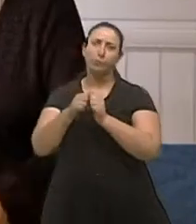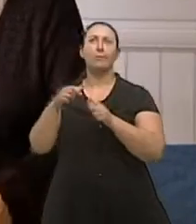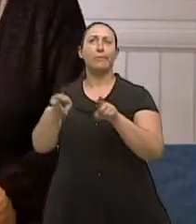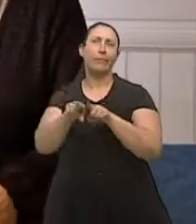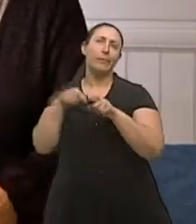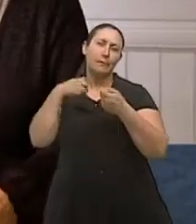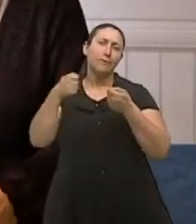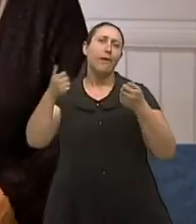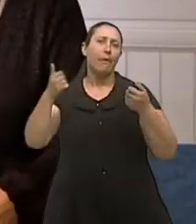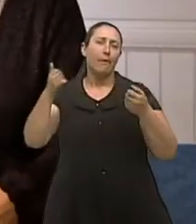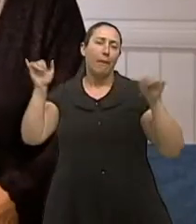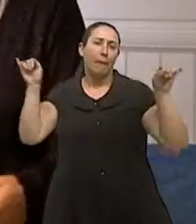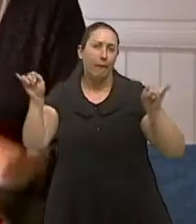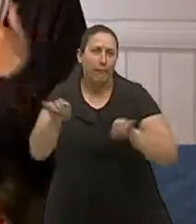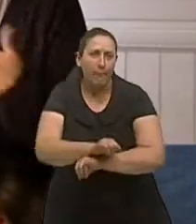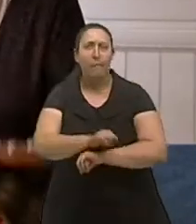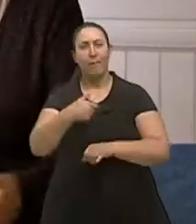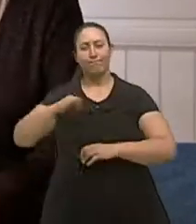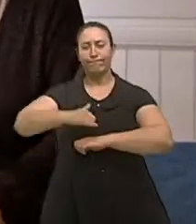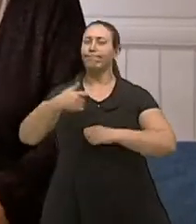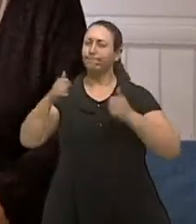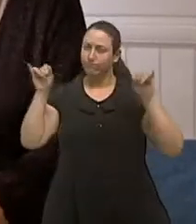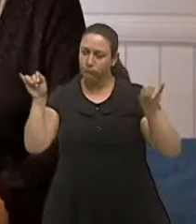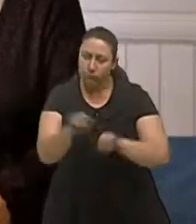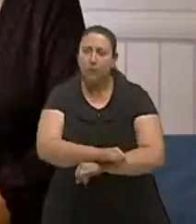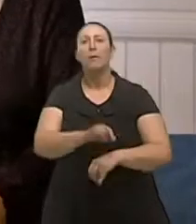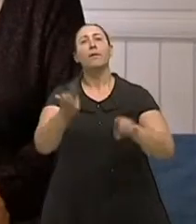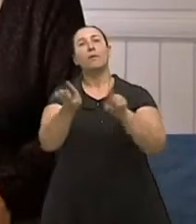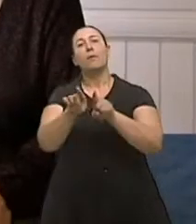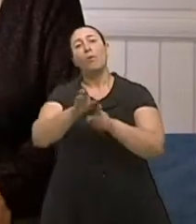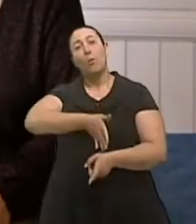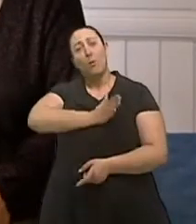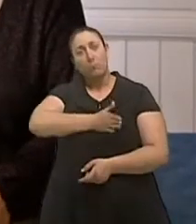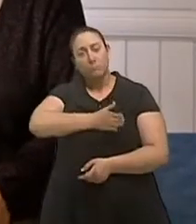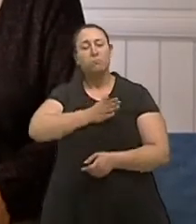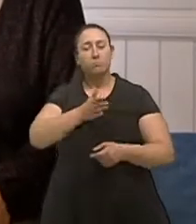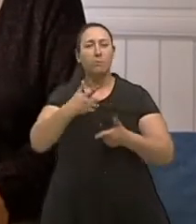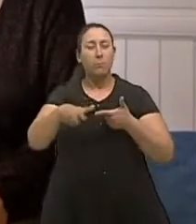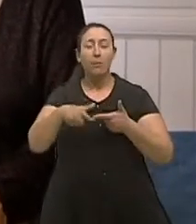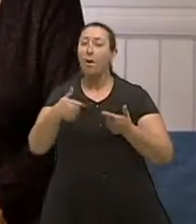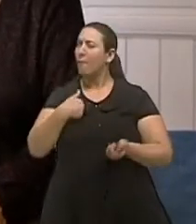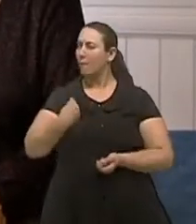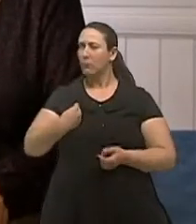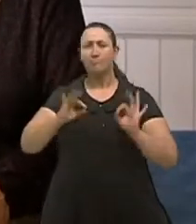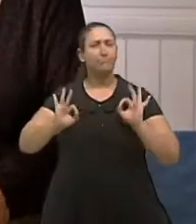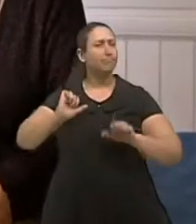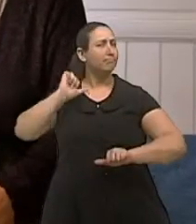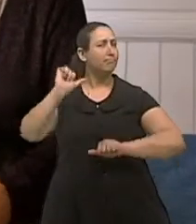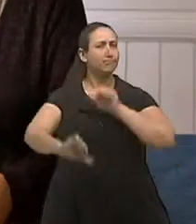peso, de um controle maior do meu problema cardíaco, a minha vida mudou